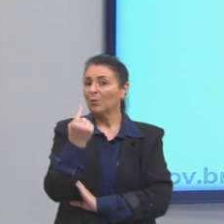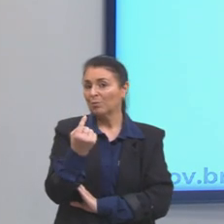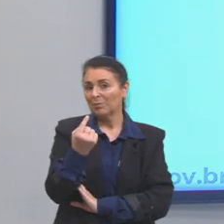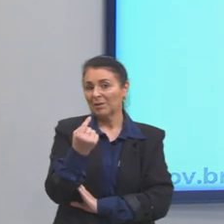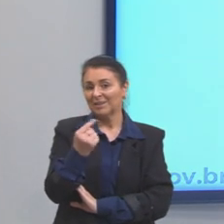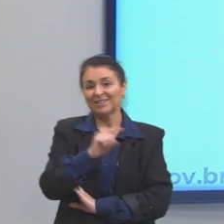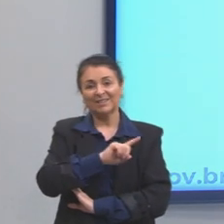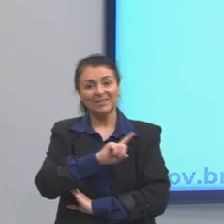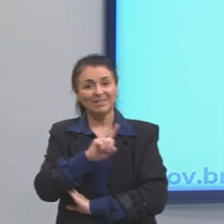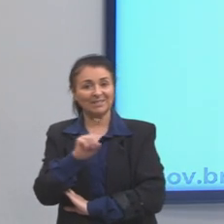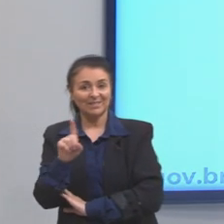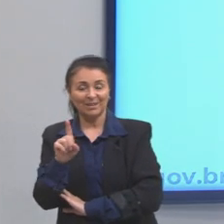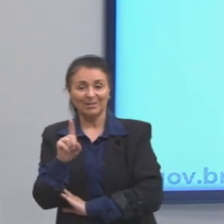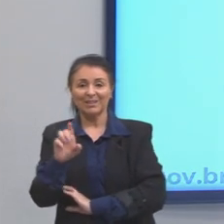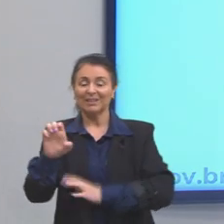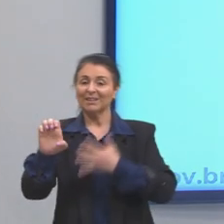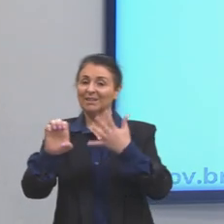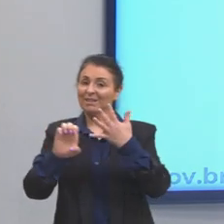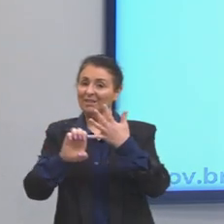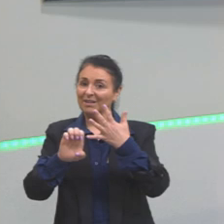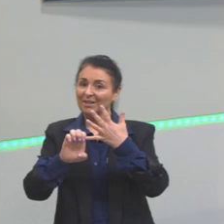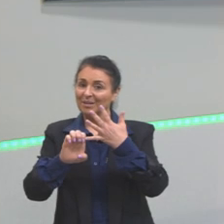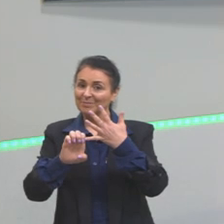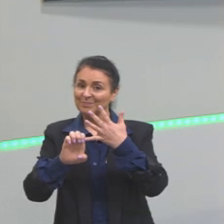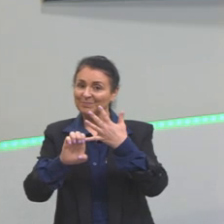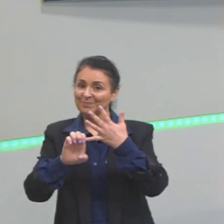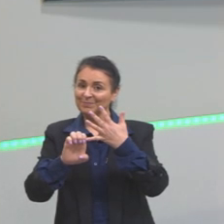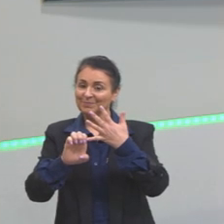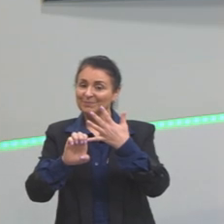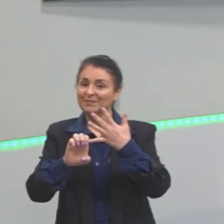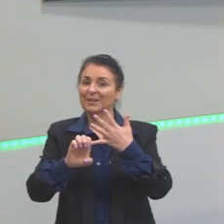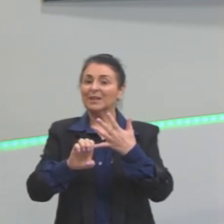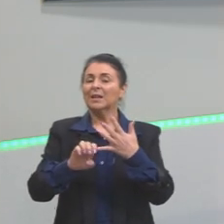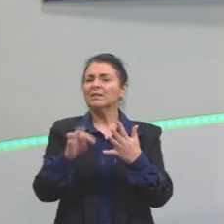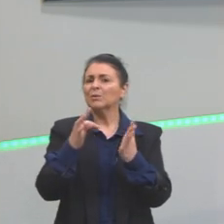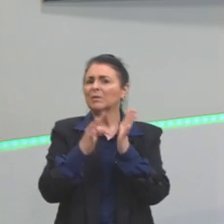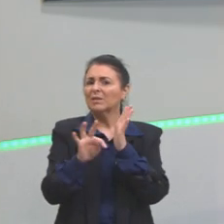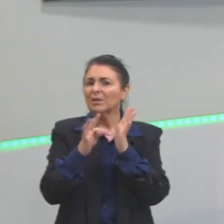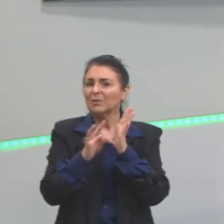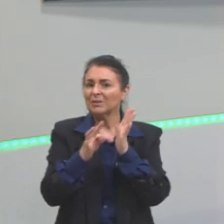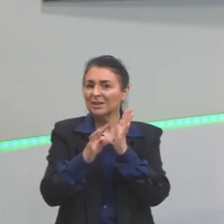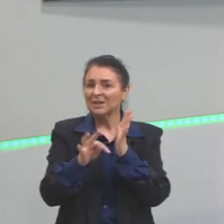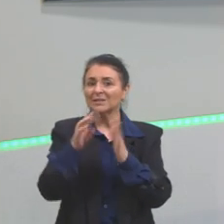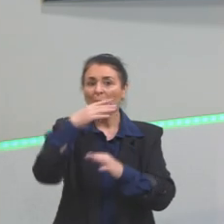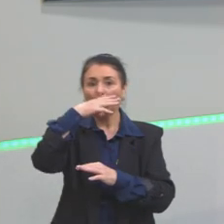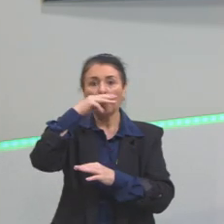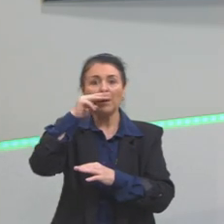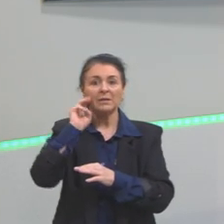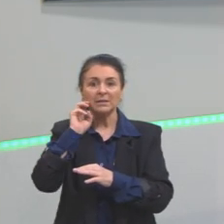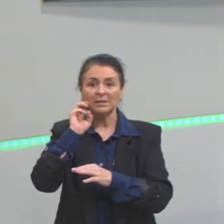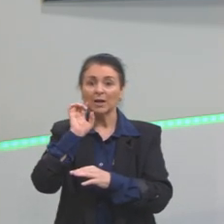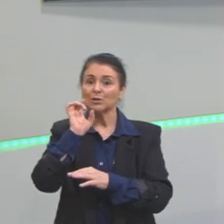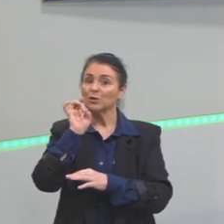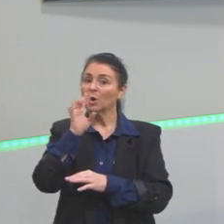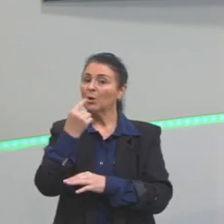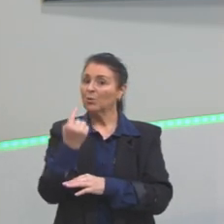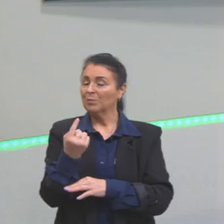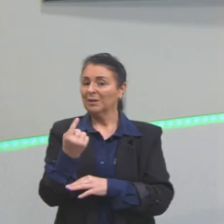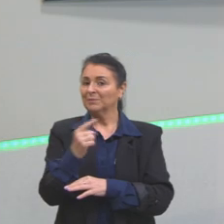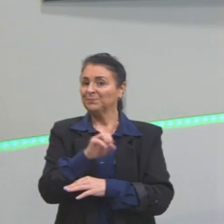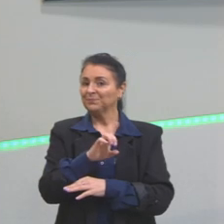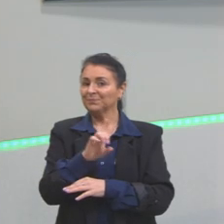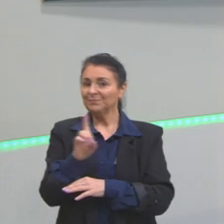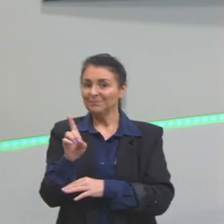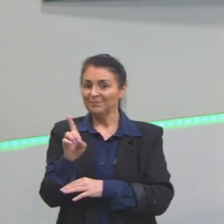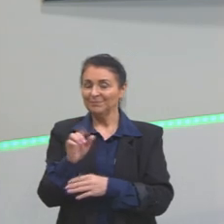marxismo vem dele, capitalismo e mais-valia são teorias marxistas que fazem parte da história da luta de